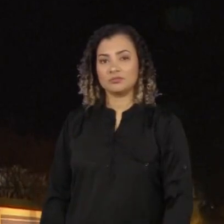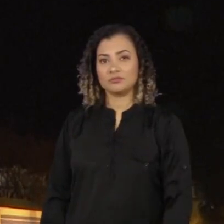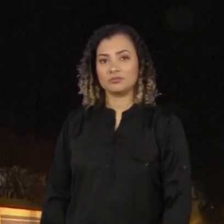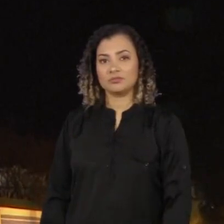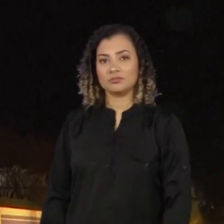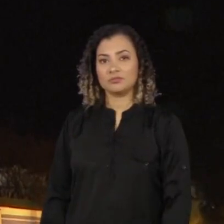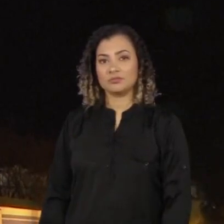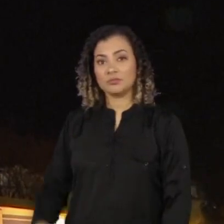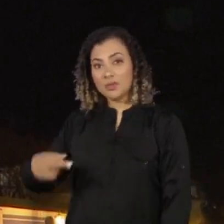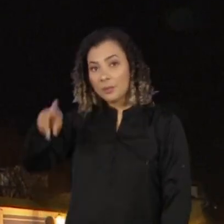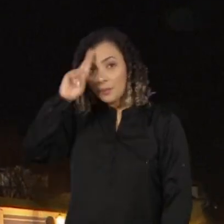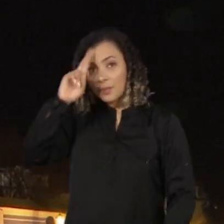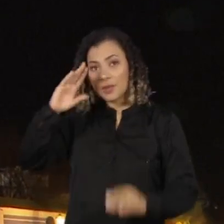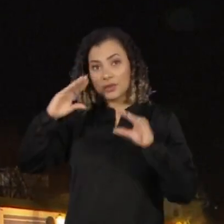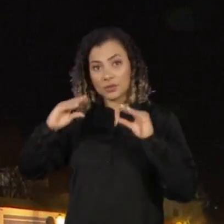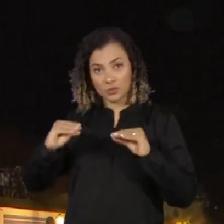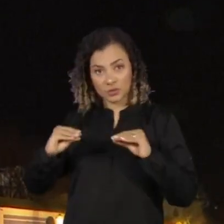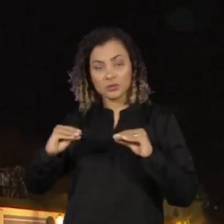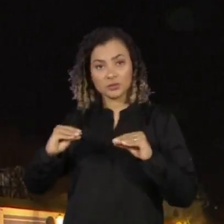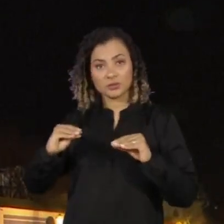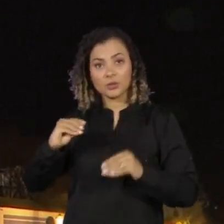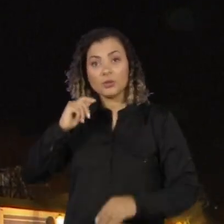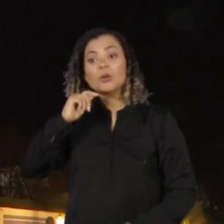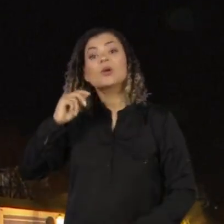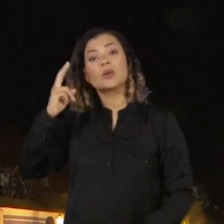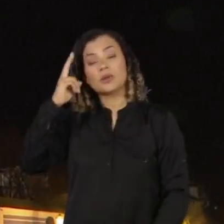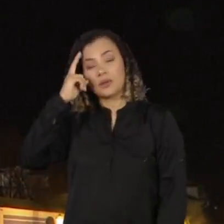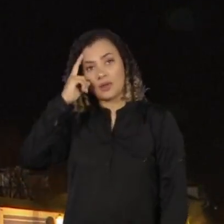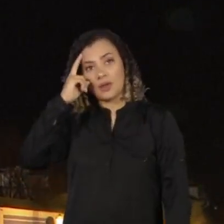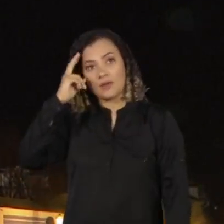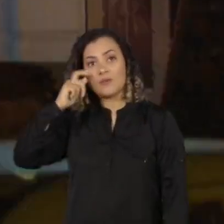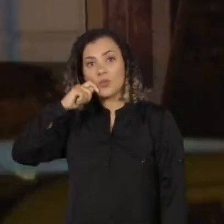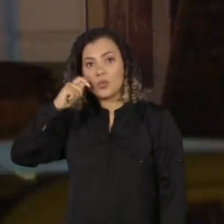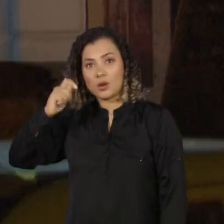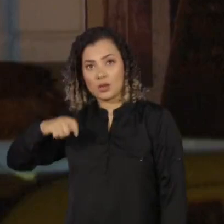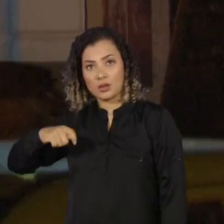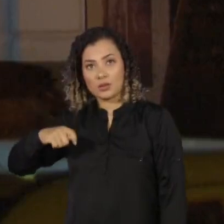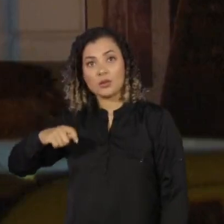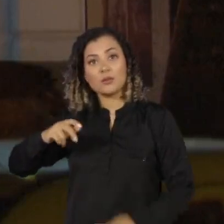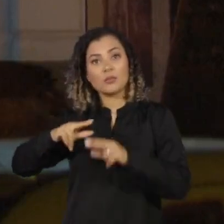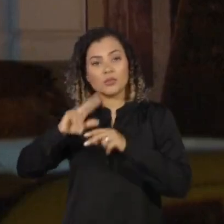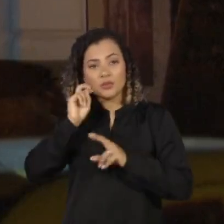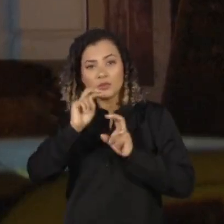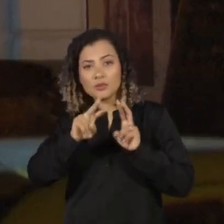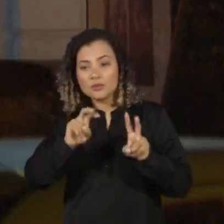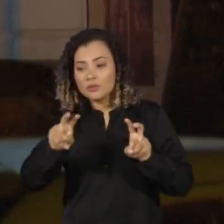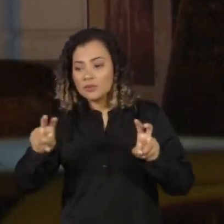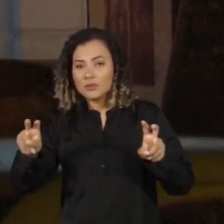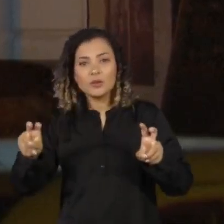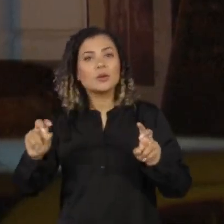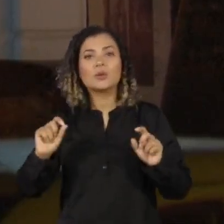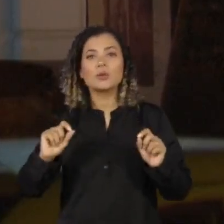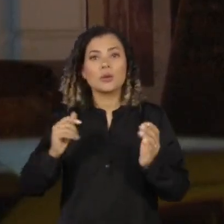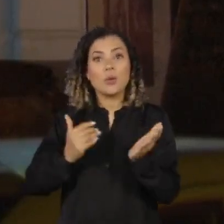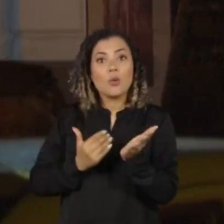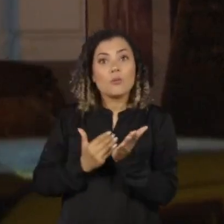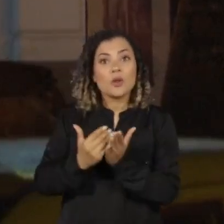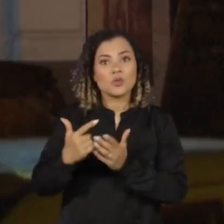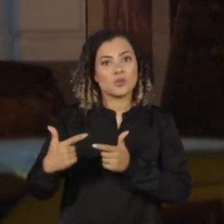Meia-noite em Kiev. As vadaladas dos sinos da Catedral St. Michael lembram o começo do conflito.